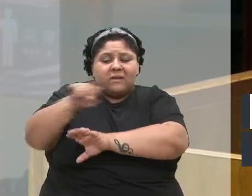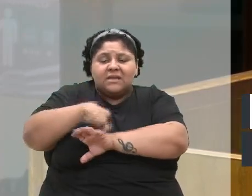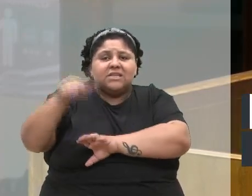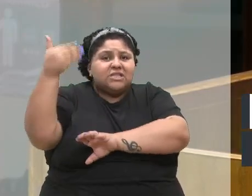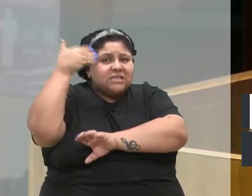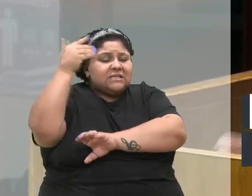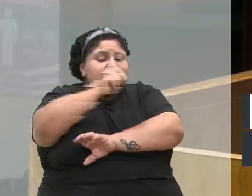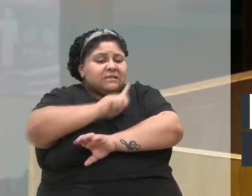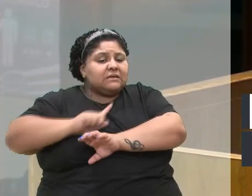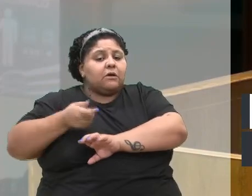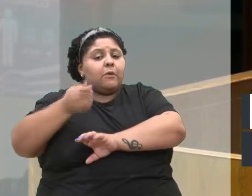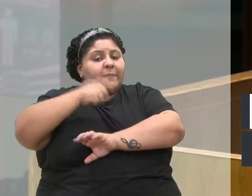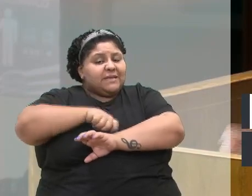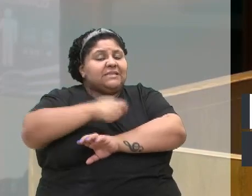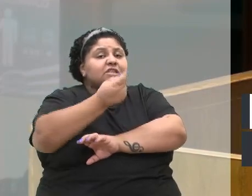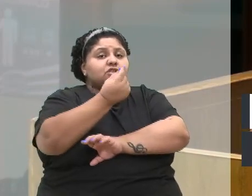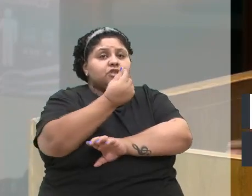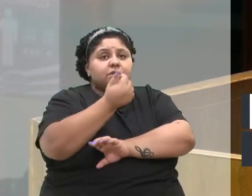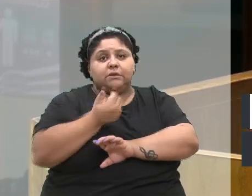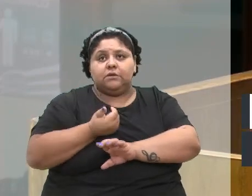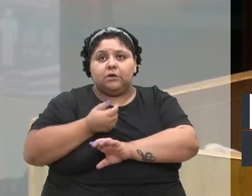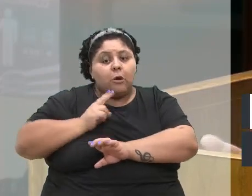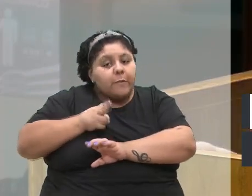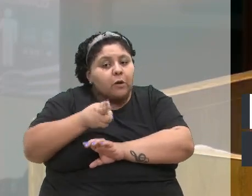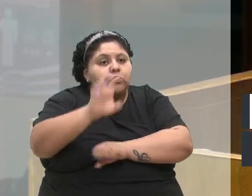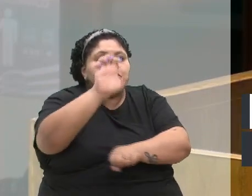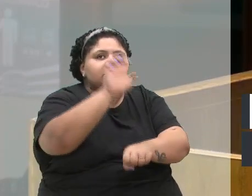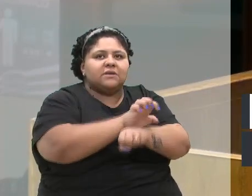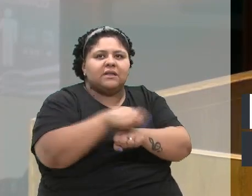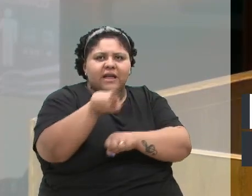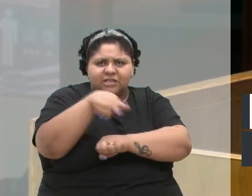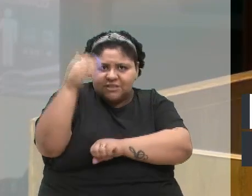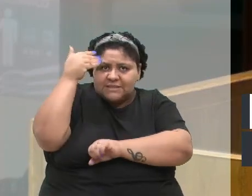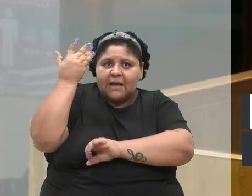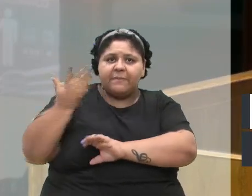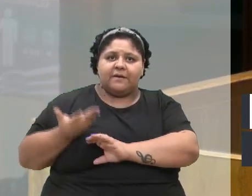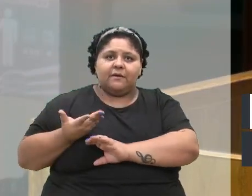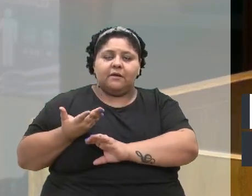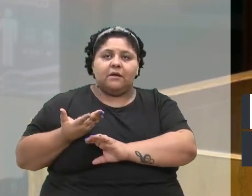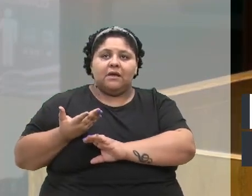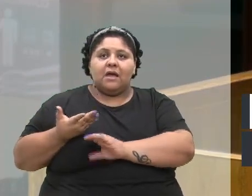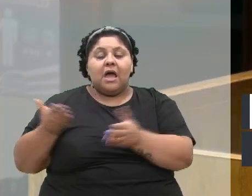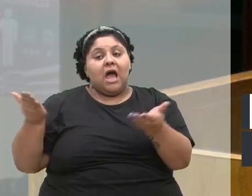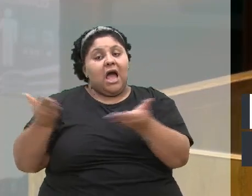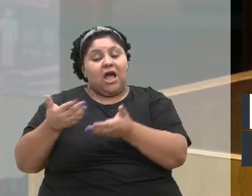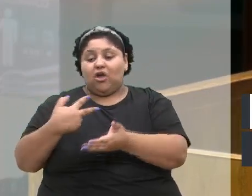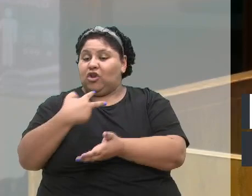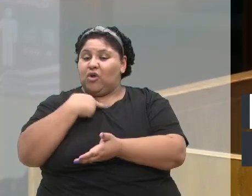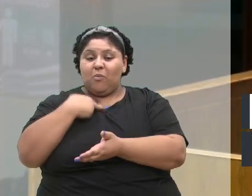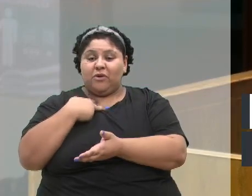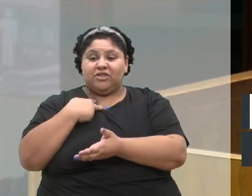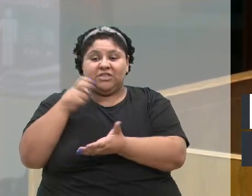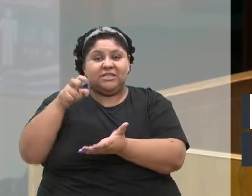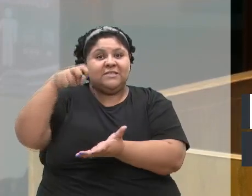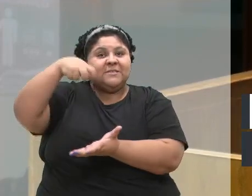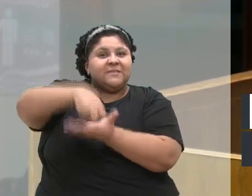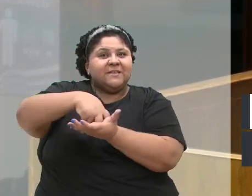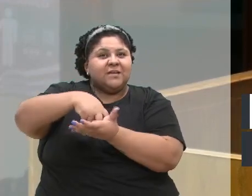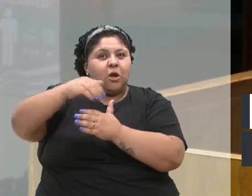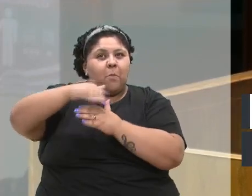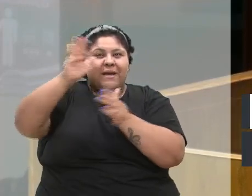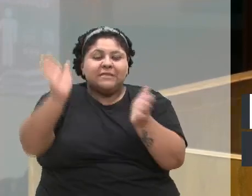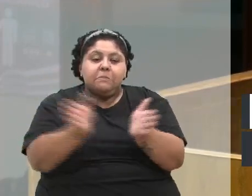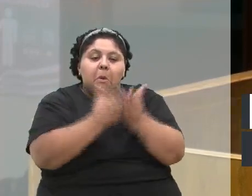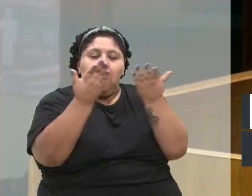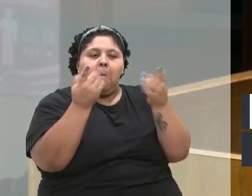que o governador precisa de recursos para tocar o Estado. A gente sabe disso. A questão é que a gente não pode punir os mais pobres por